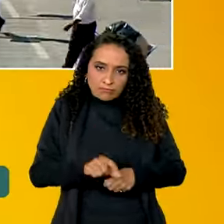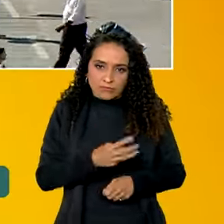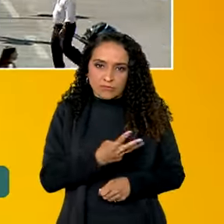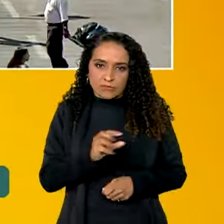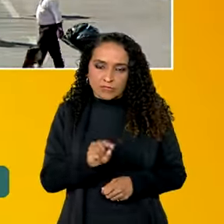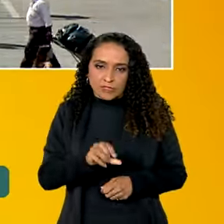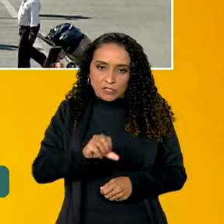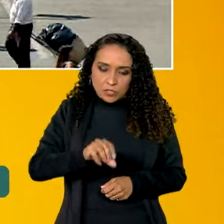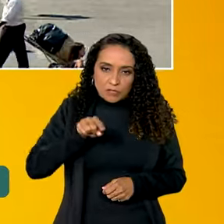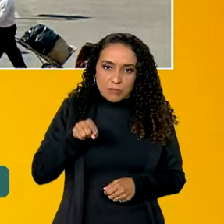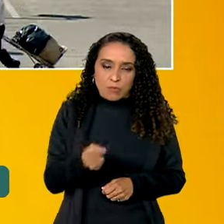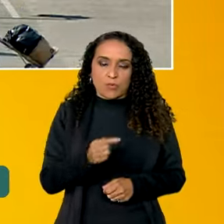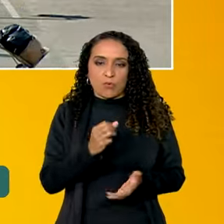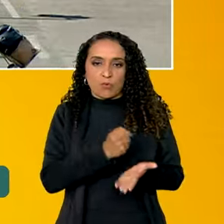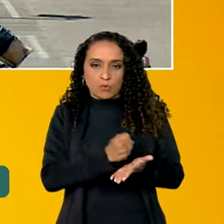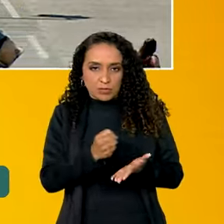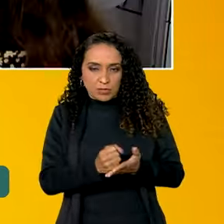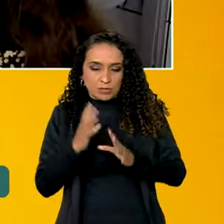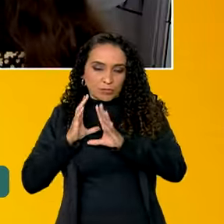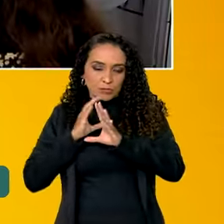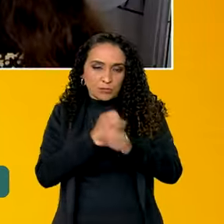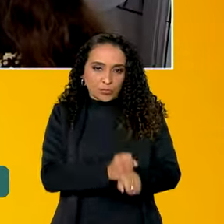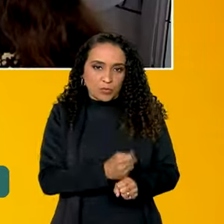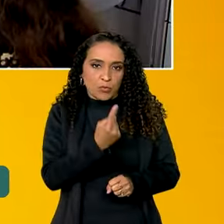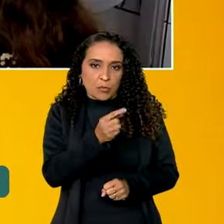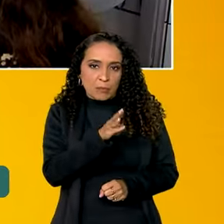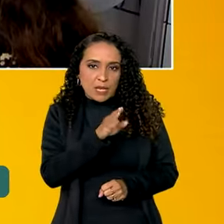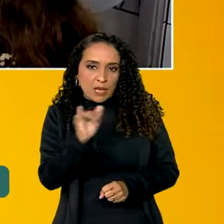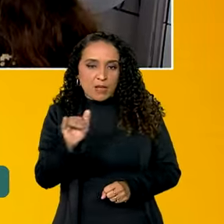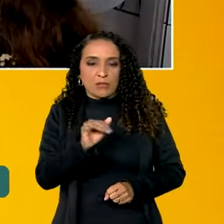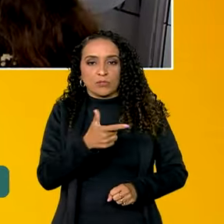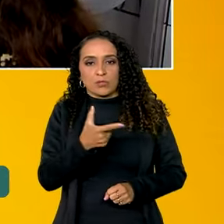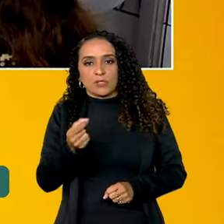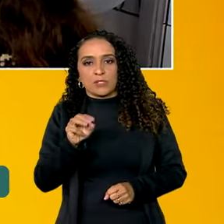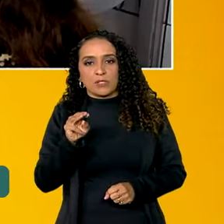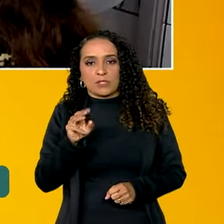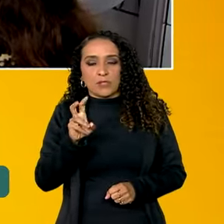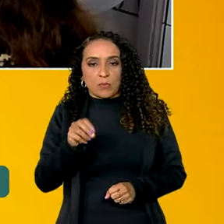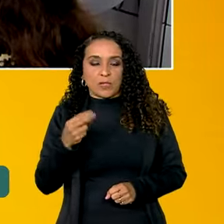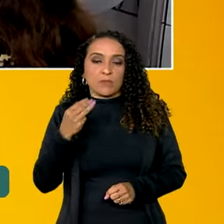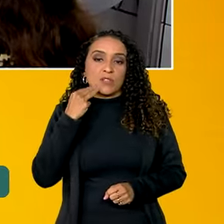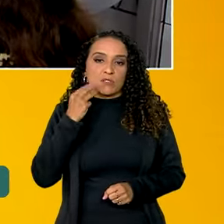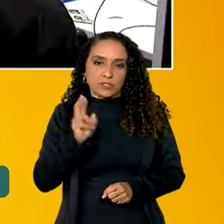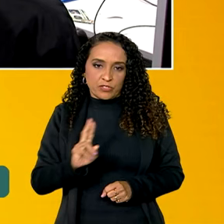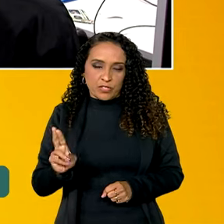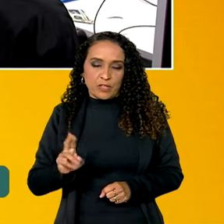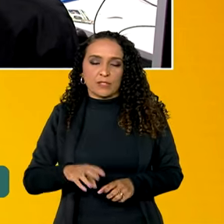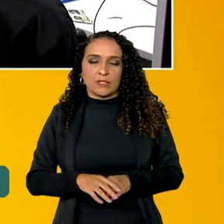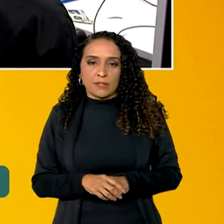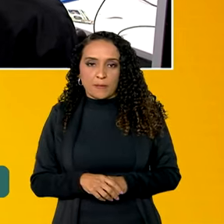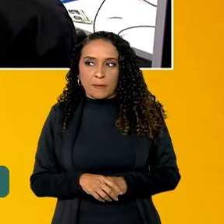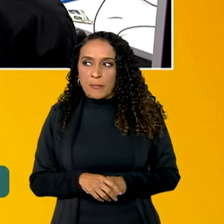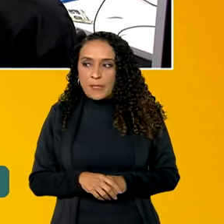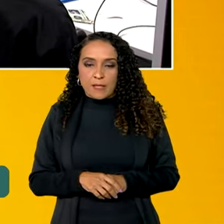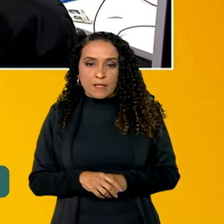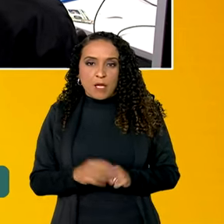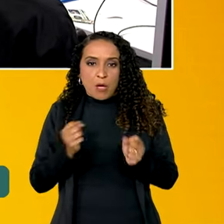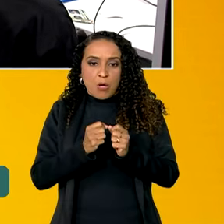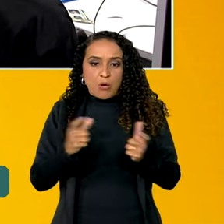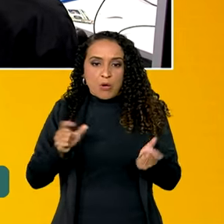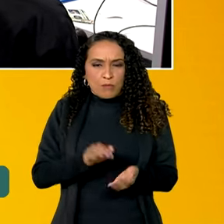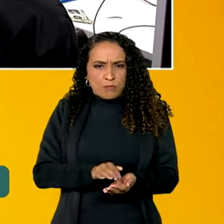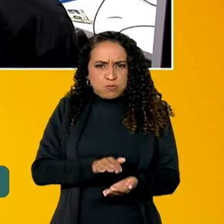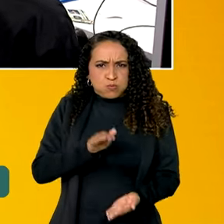mil contratos, totalizando 1 bilhão e 250 milhões de reais. O maior